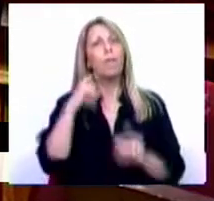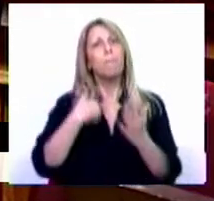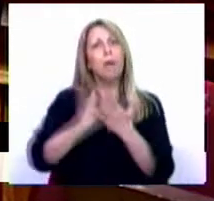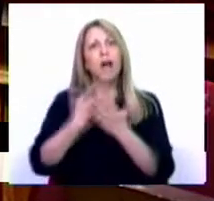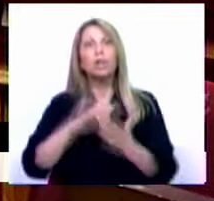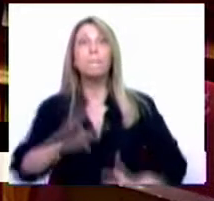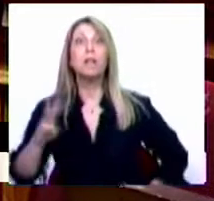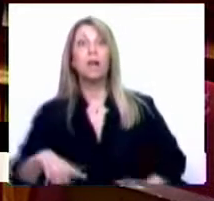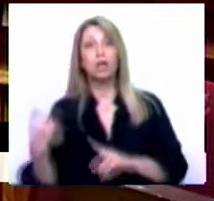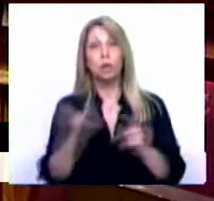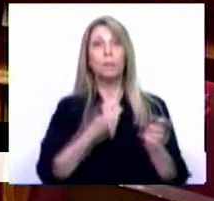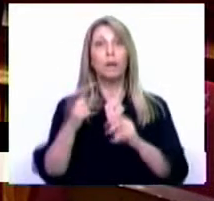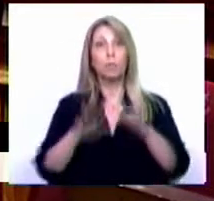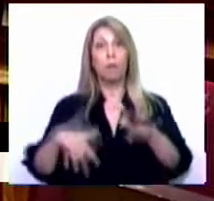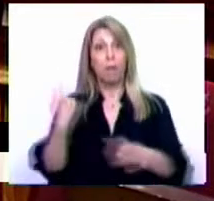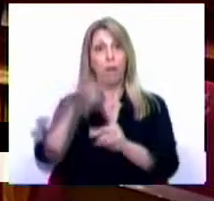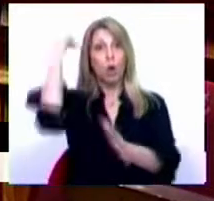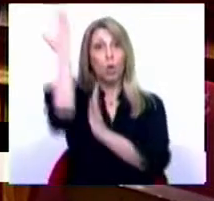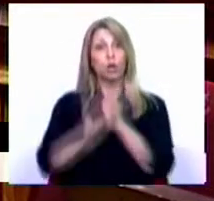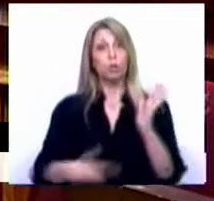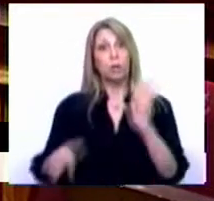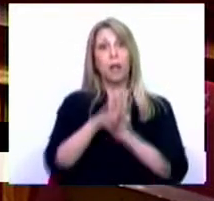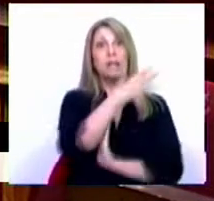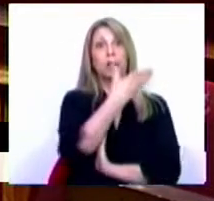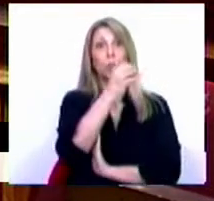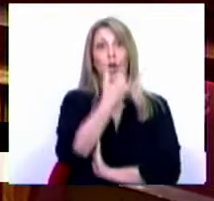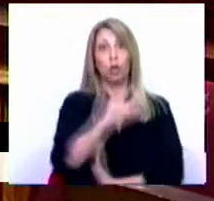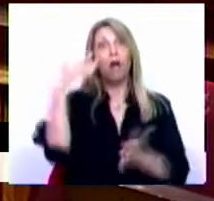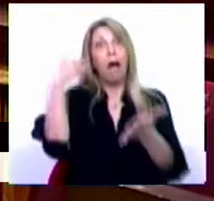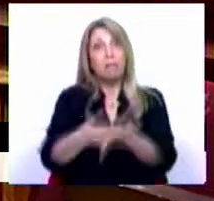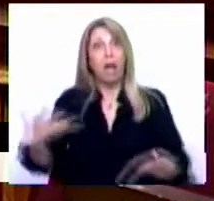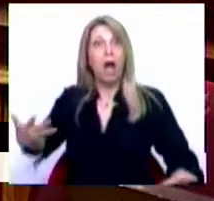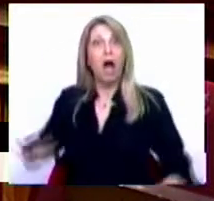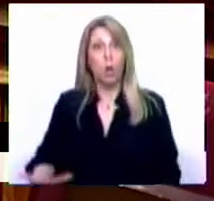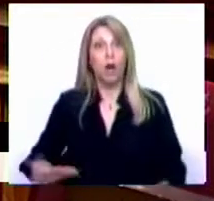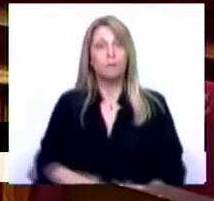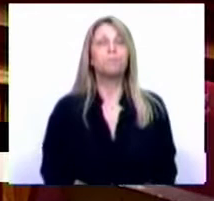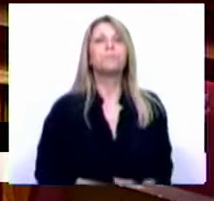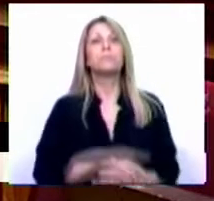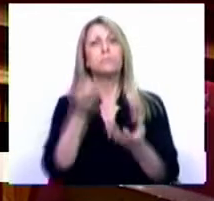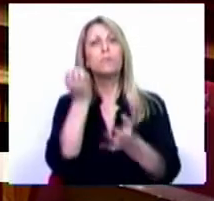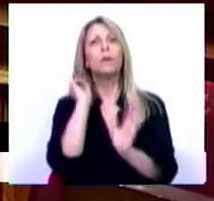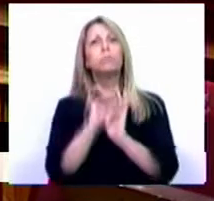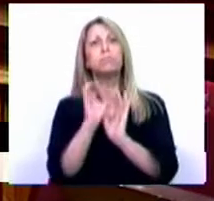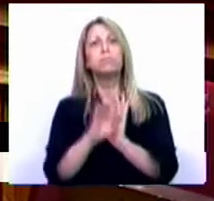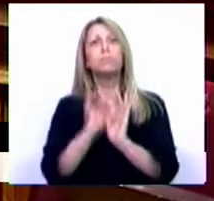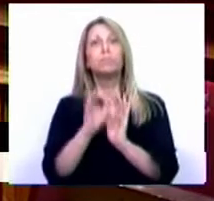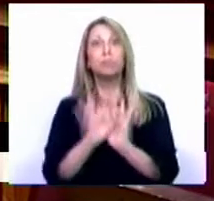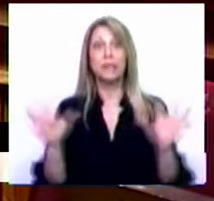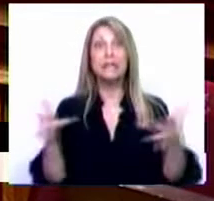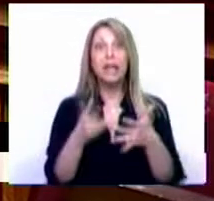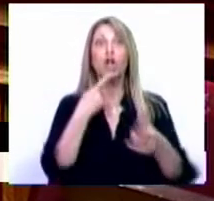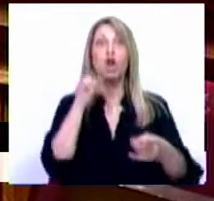desde as constituentes que levaram a Constituição de 22 até à atualidade, depositamos na net nomes e